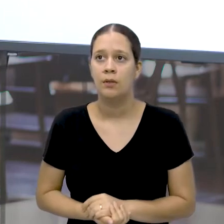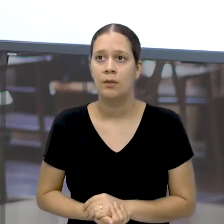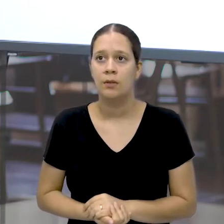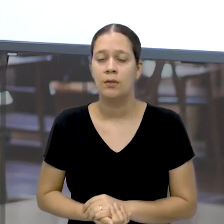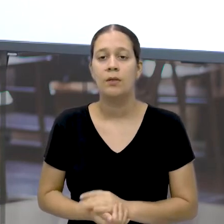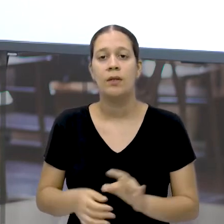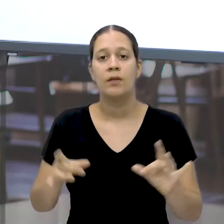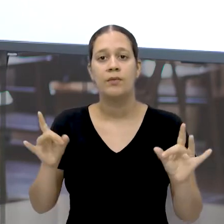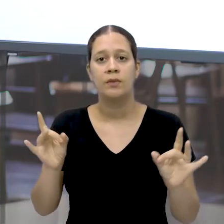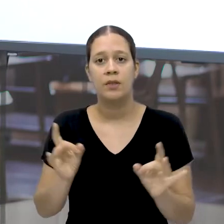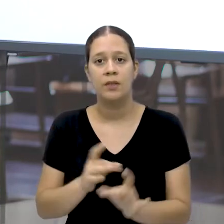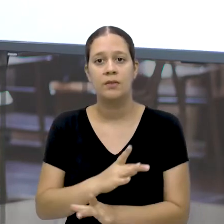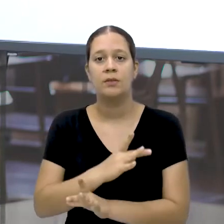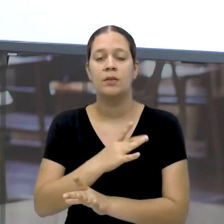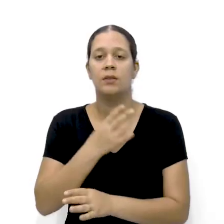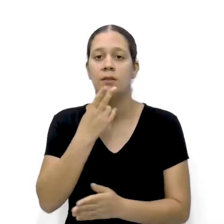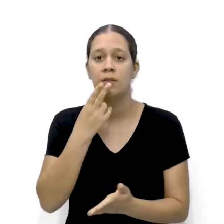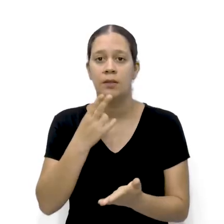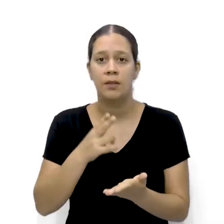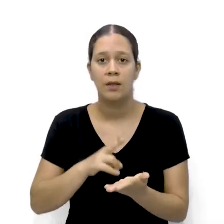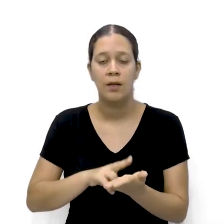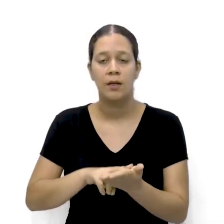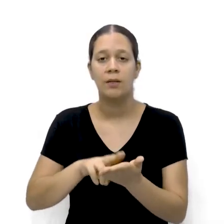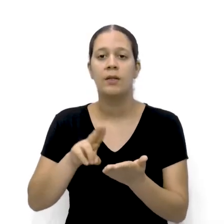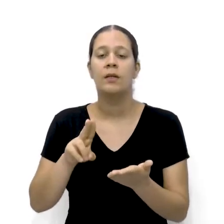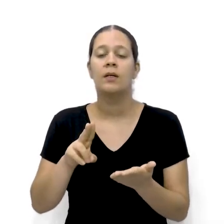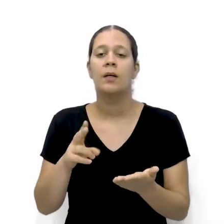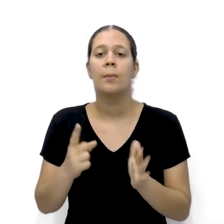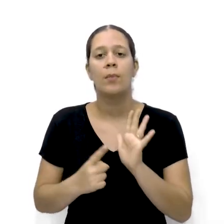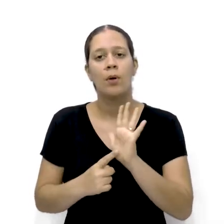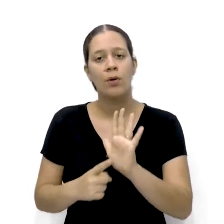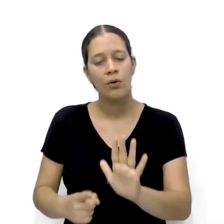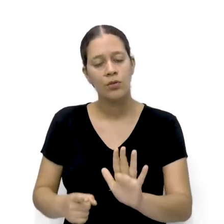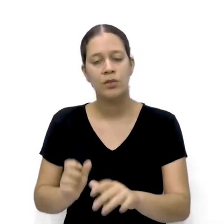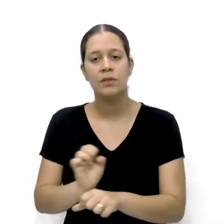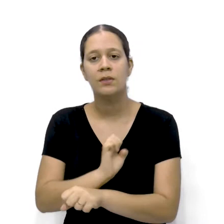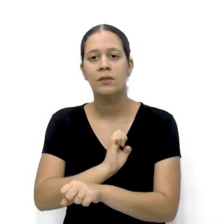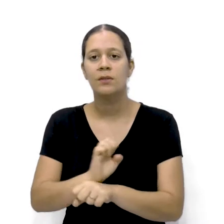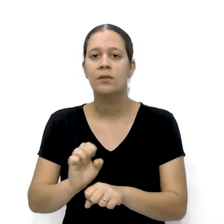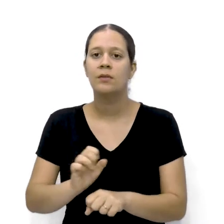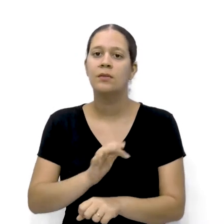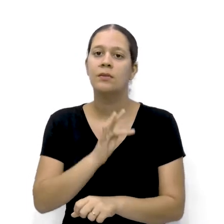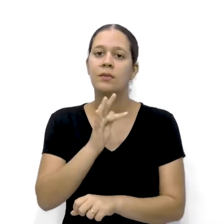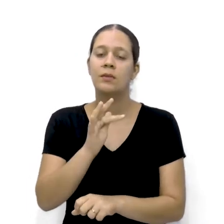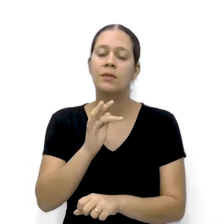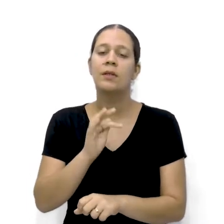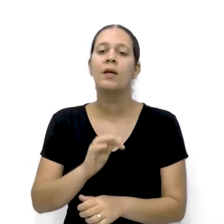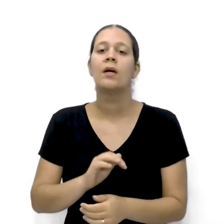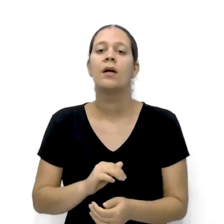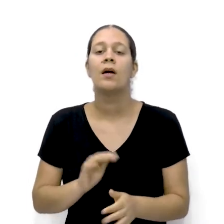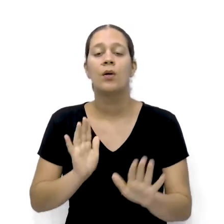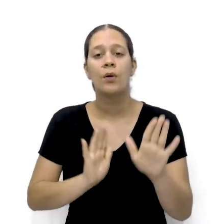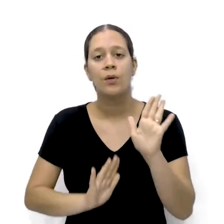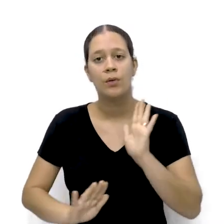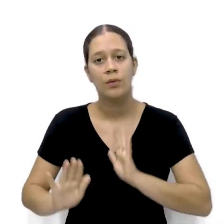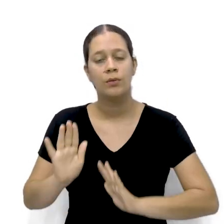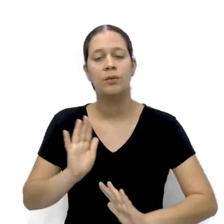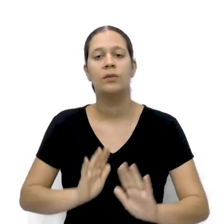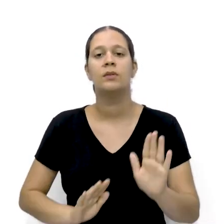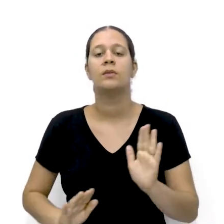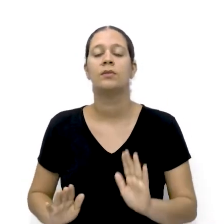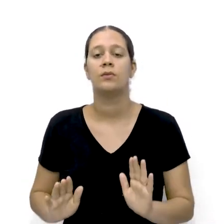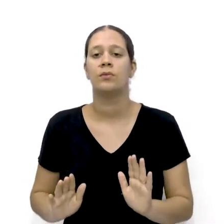Finalizando a carta Ela expressa Esperança E confiança Na pretenda Que irá cuidar Para que